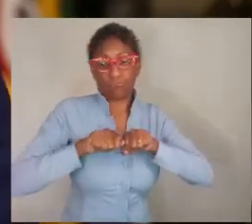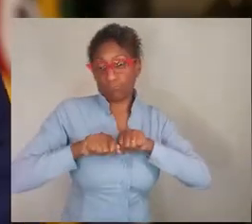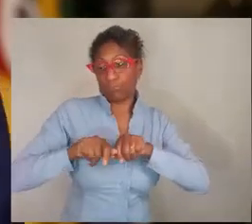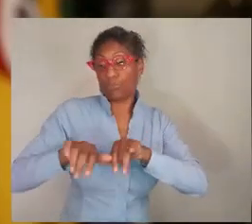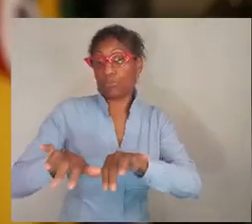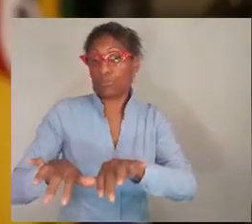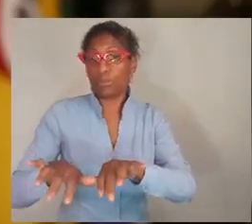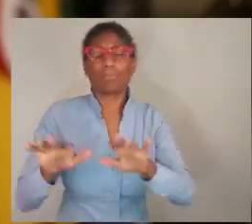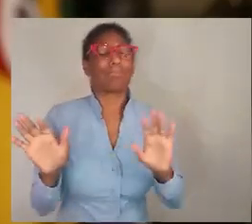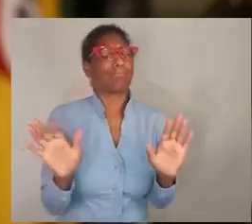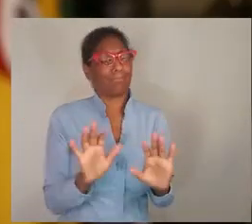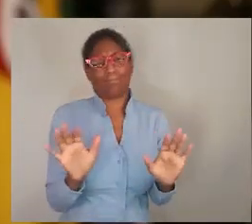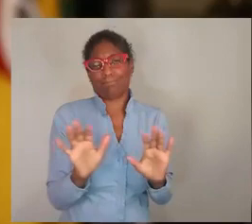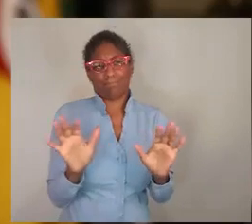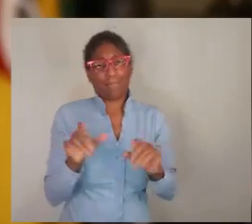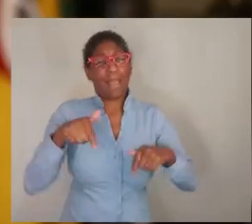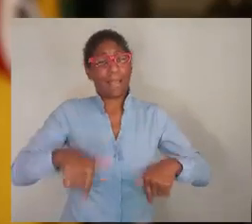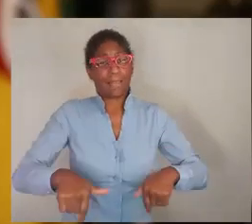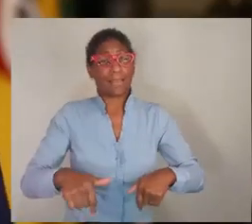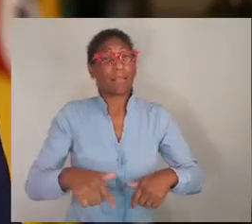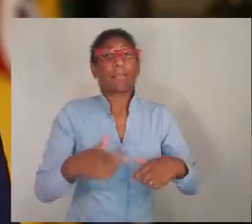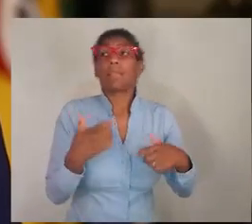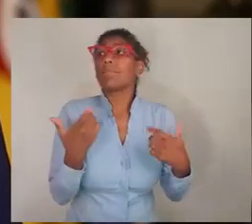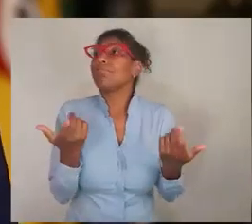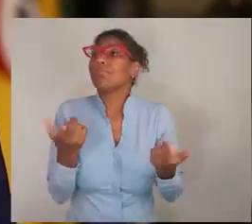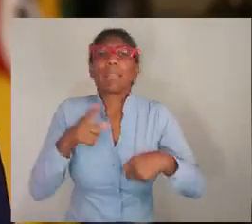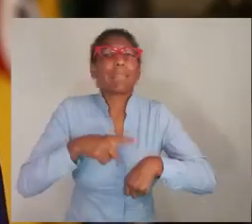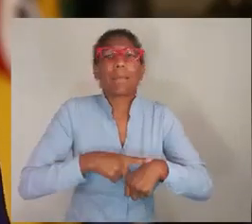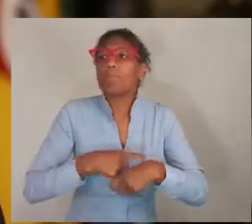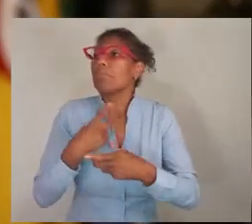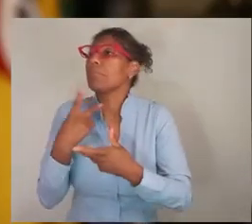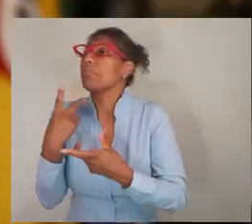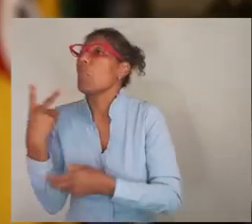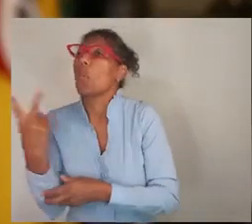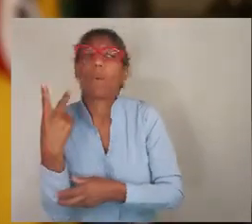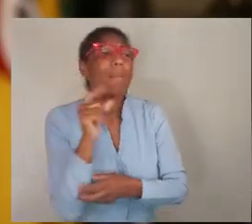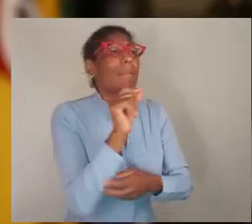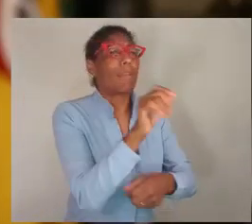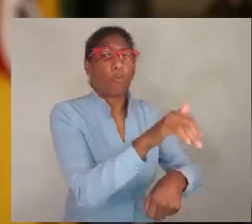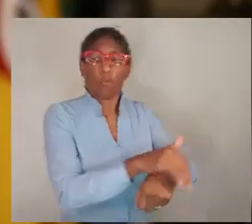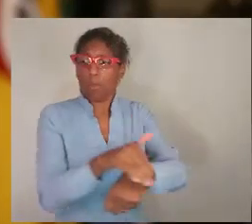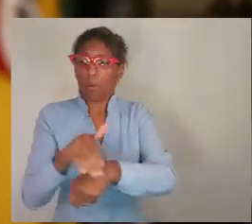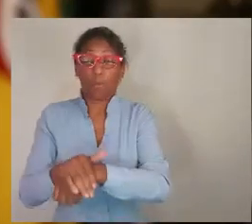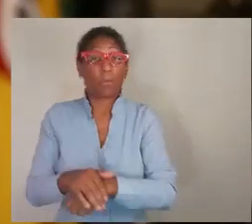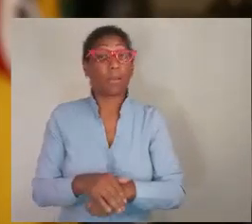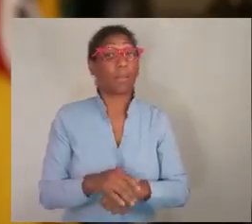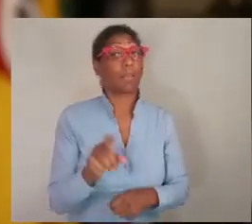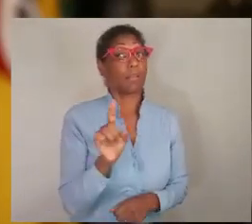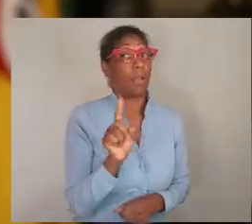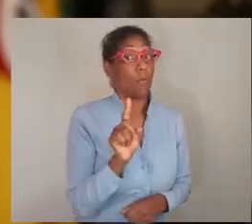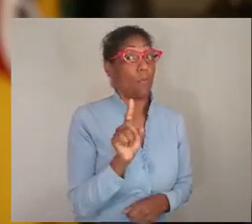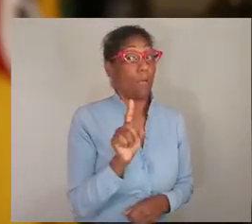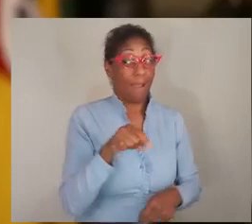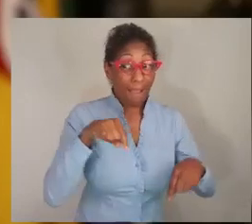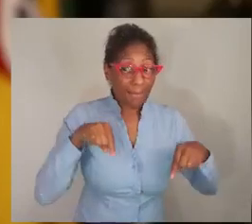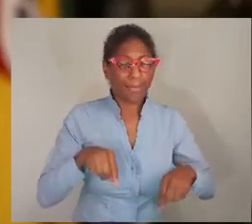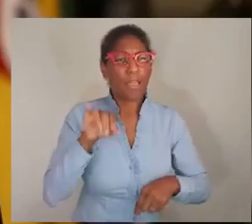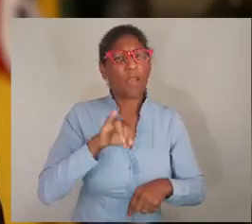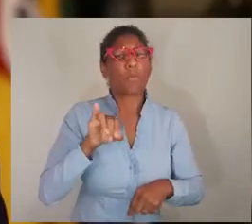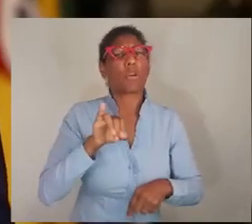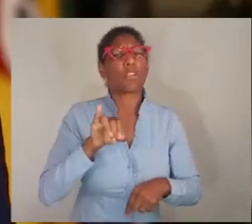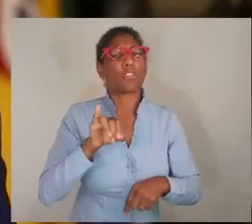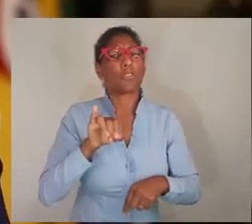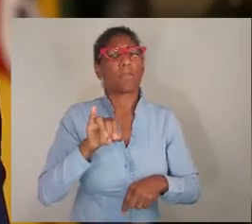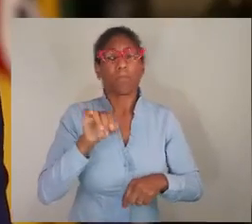pelo contágio, mas não se trata aqui de ficarmos procurando culpados. Se trata, sim, de nós